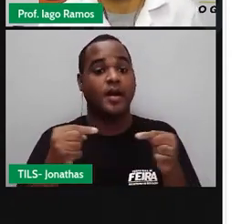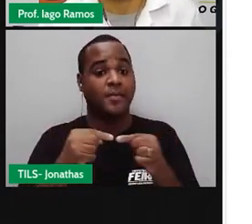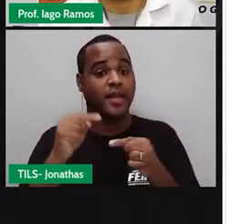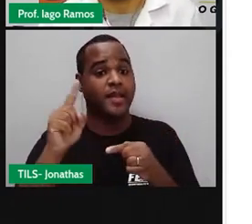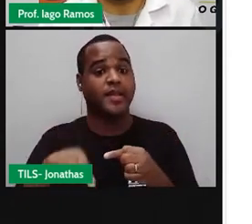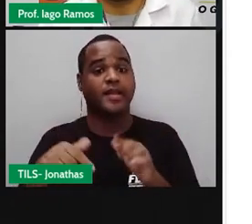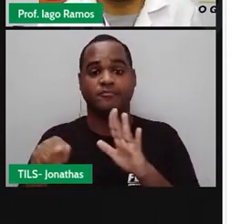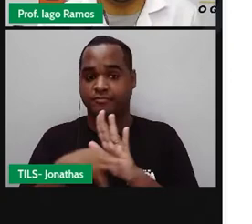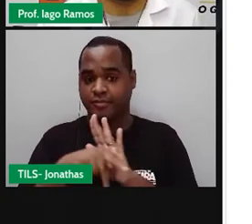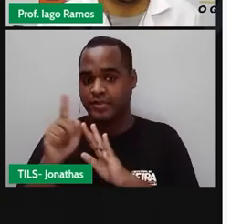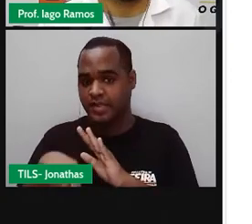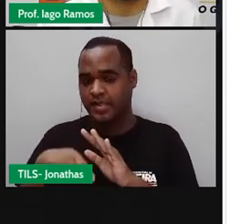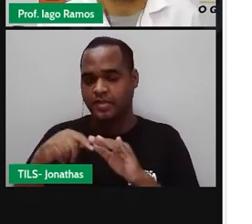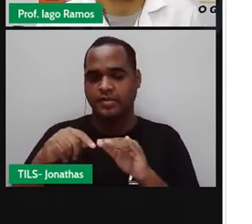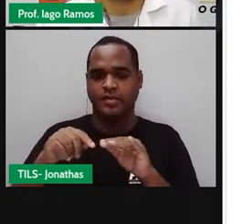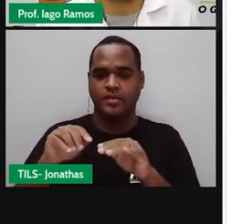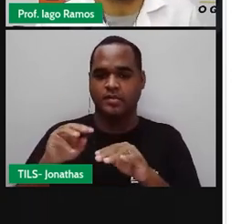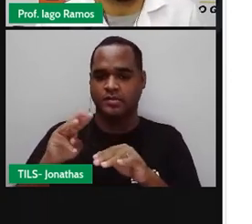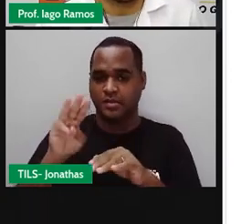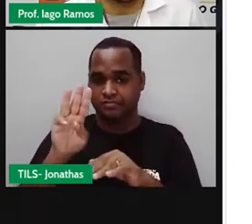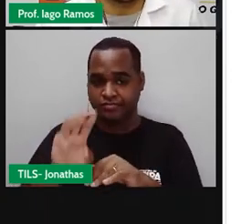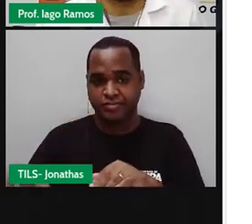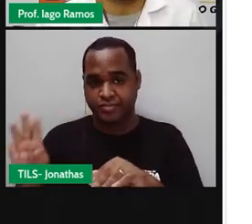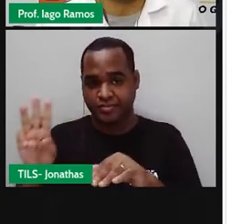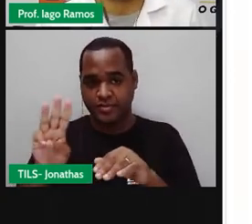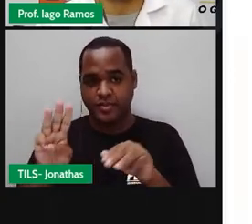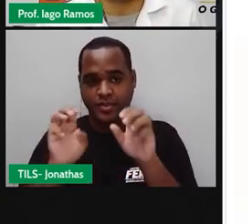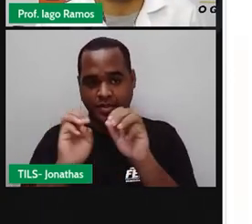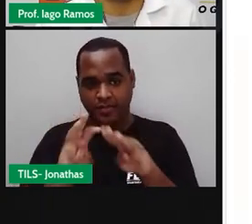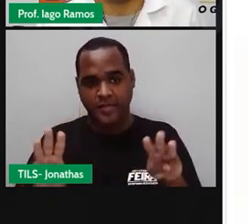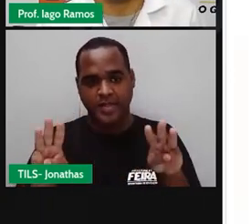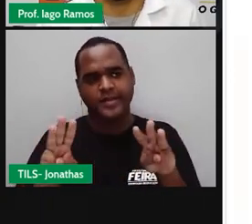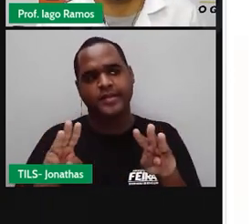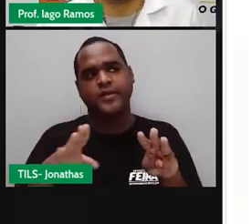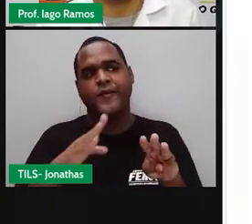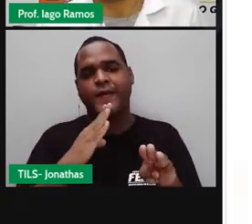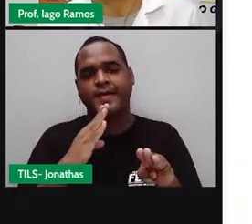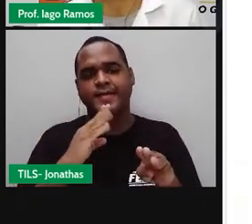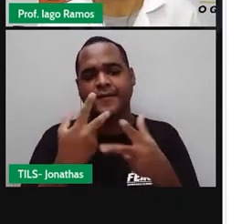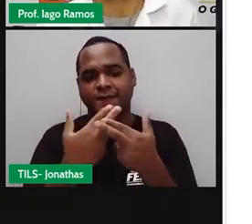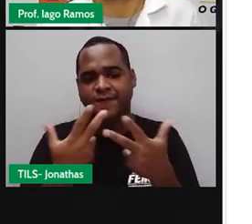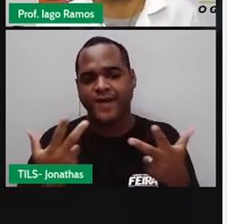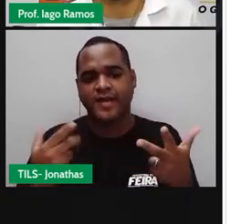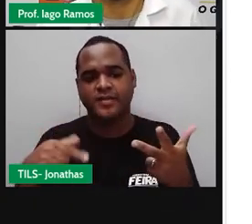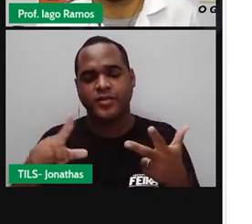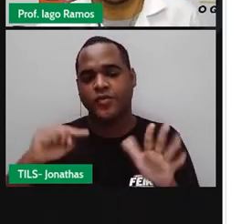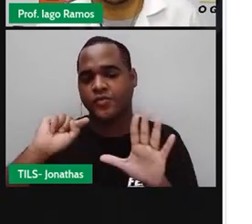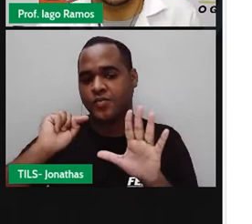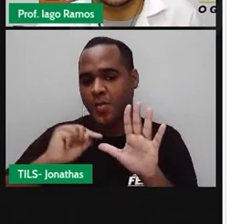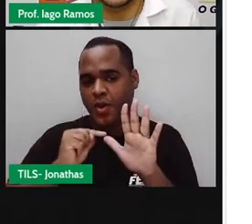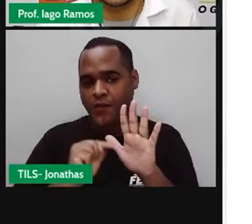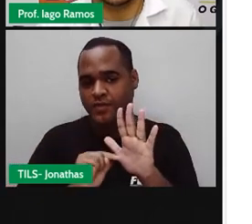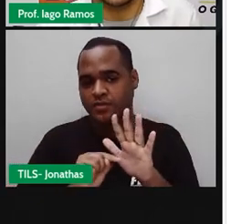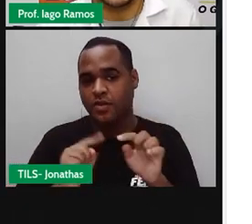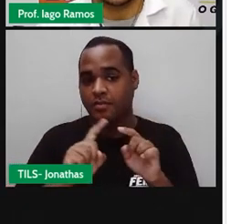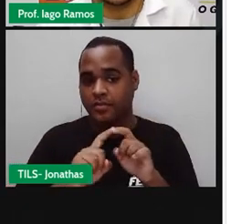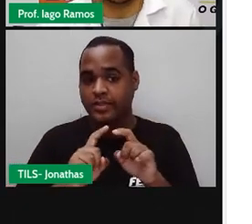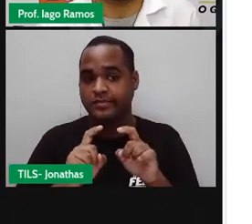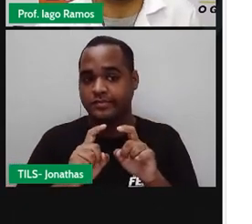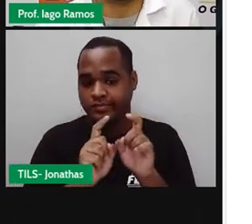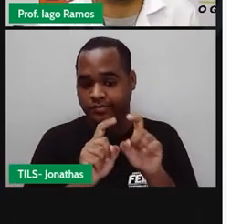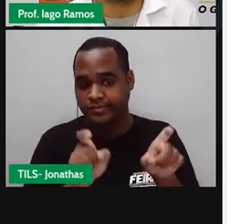nessa página da web, né? Diz o seguinte, conheça os pontos mais profundos do oceano.